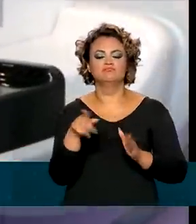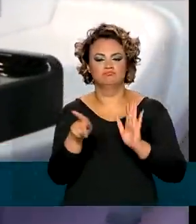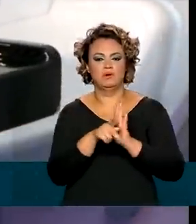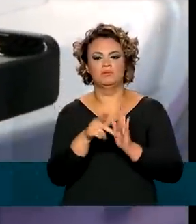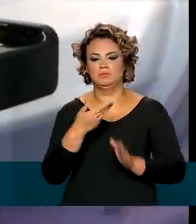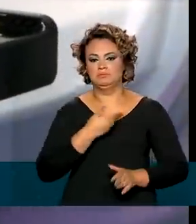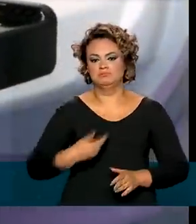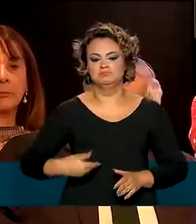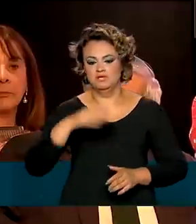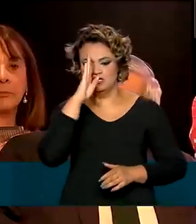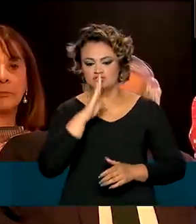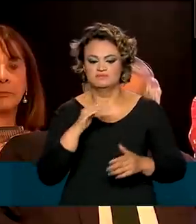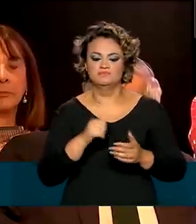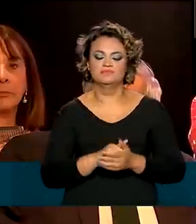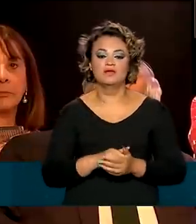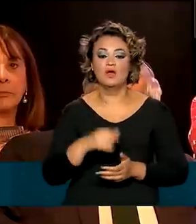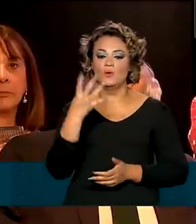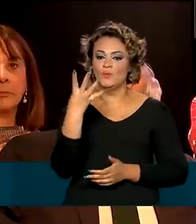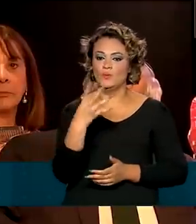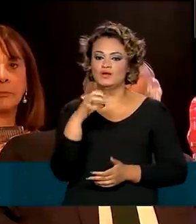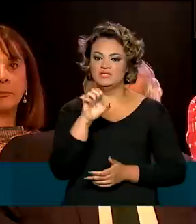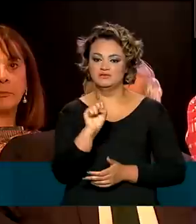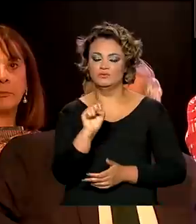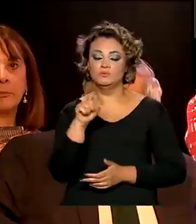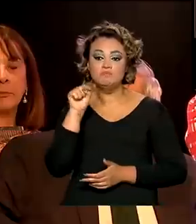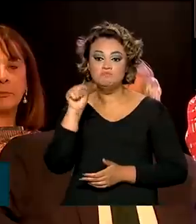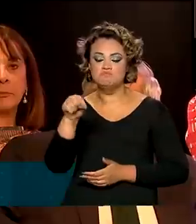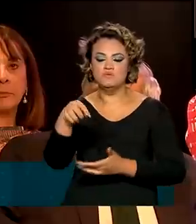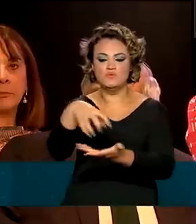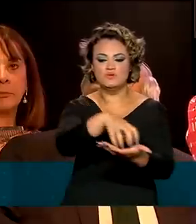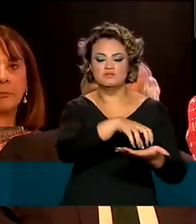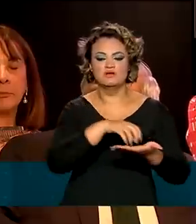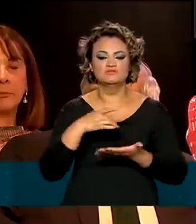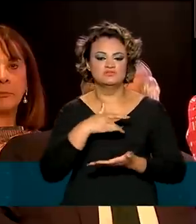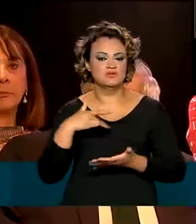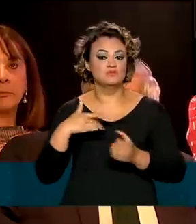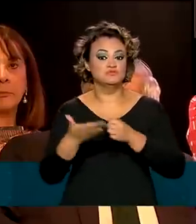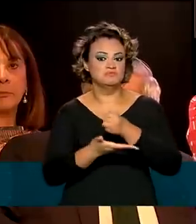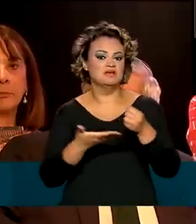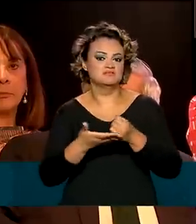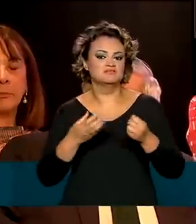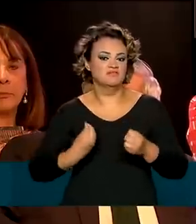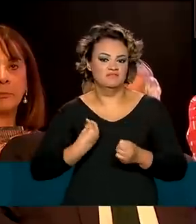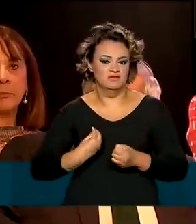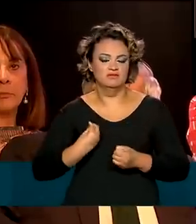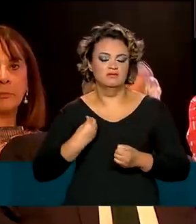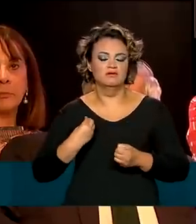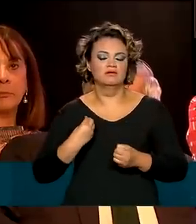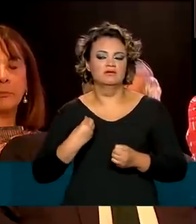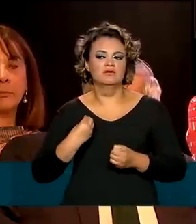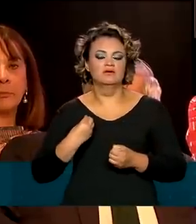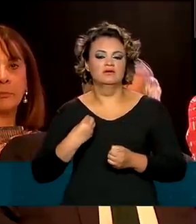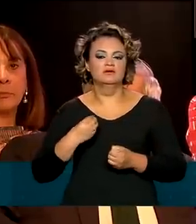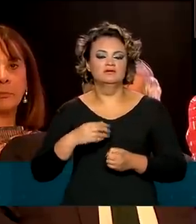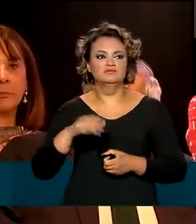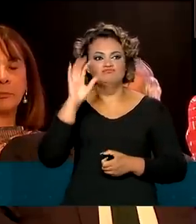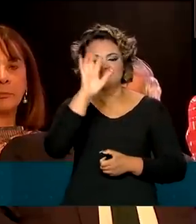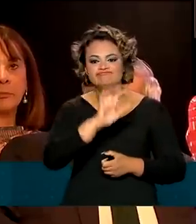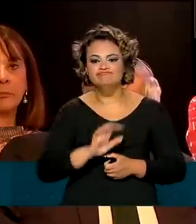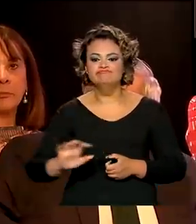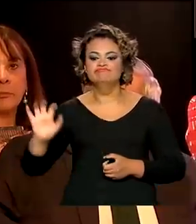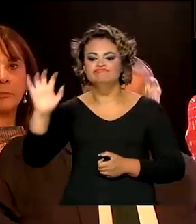público. Temos 48 mil unidades básicas de saúde que estão espalhadas nos 5